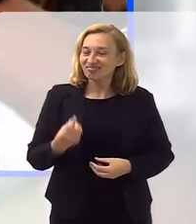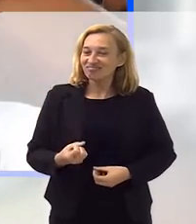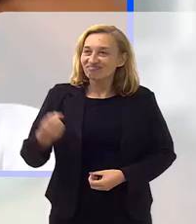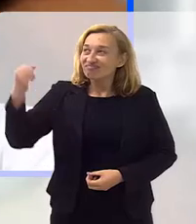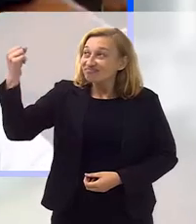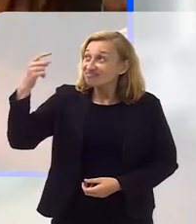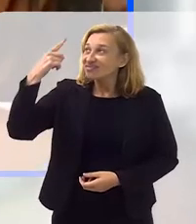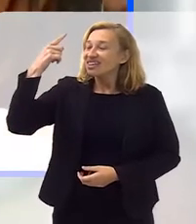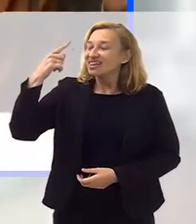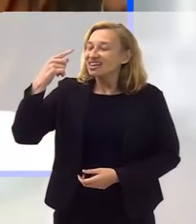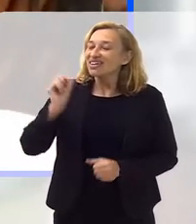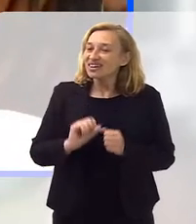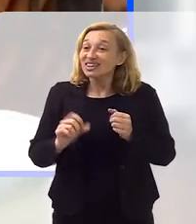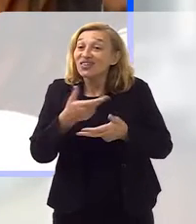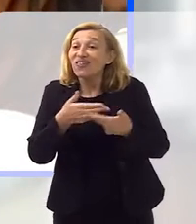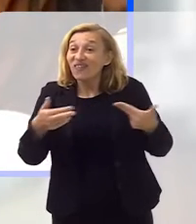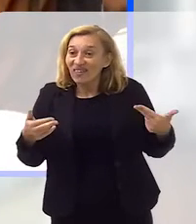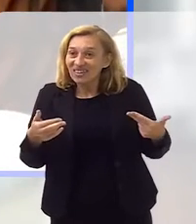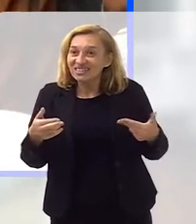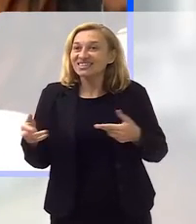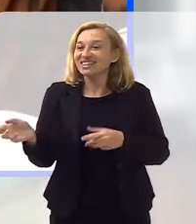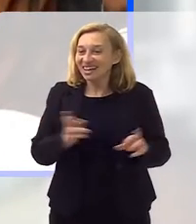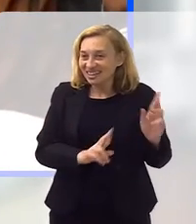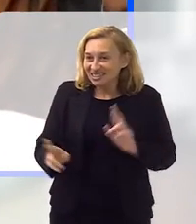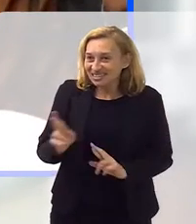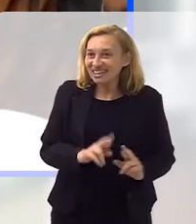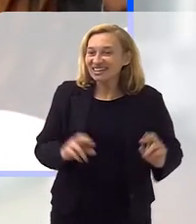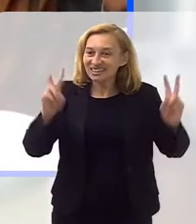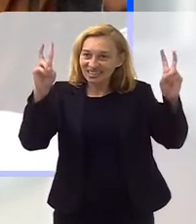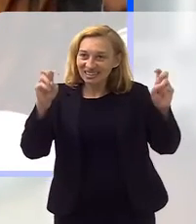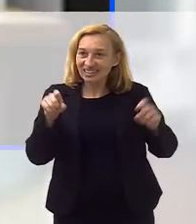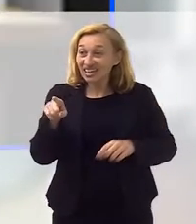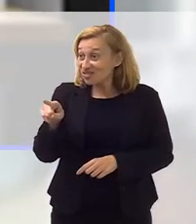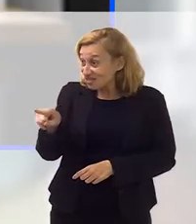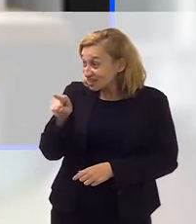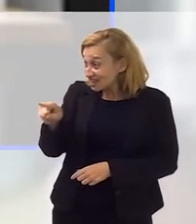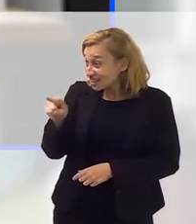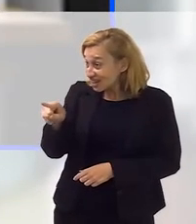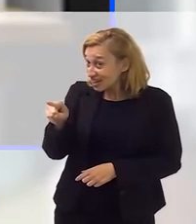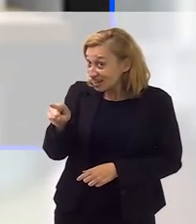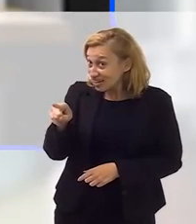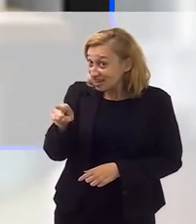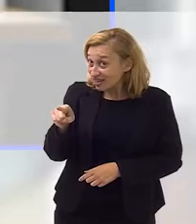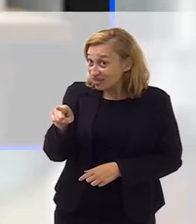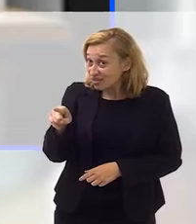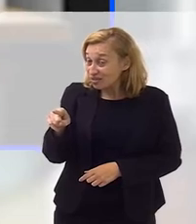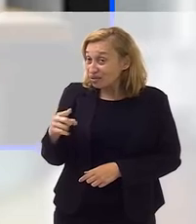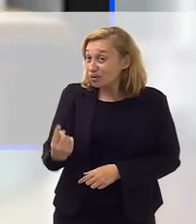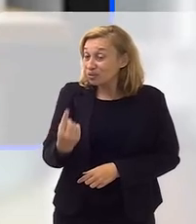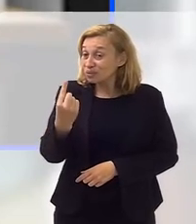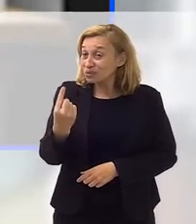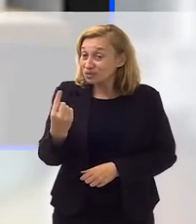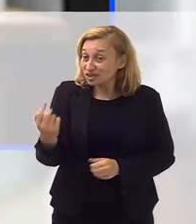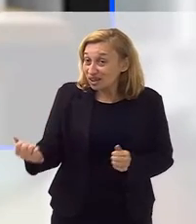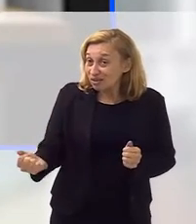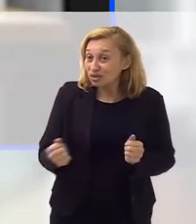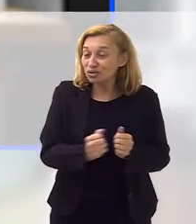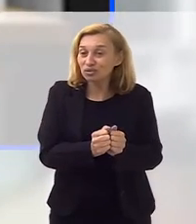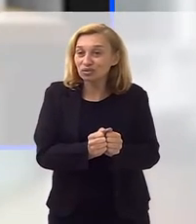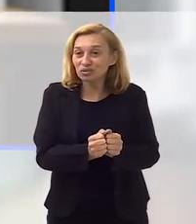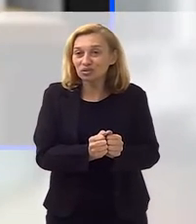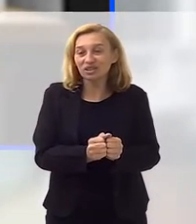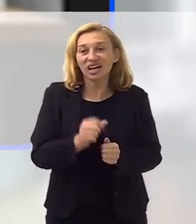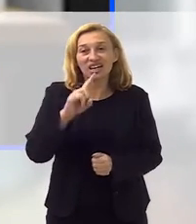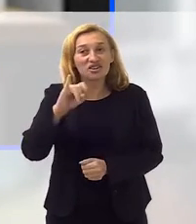a nos dar inspiração para fazer coisas também relativas a isso, né. E você foi um dos parceiros da Dona Ivone